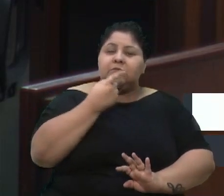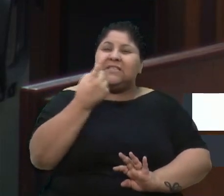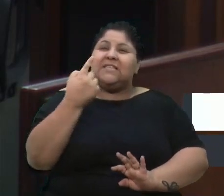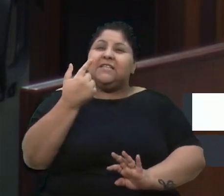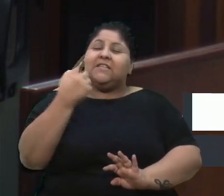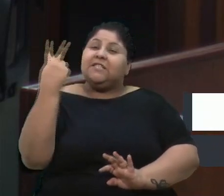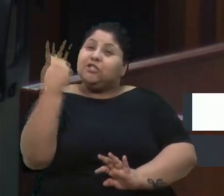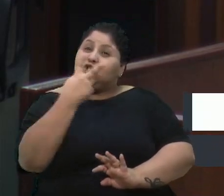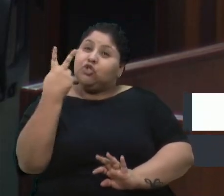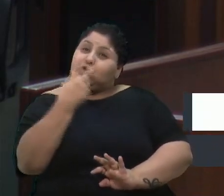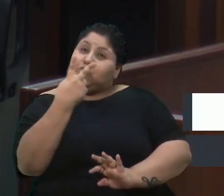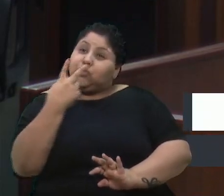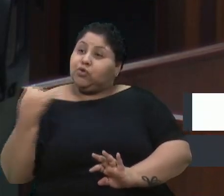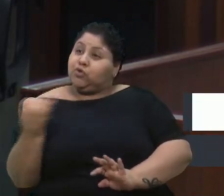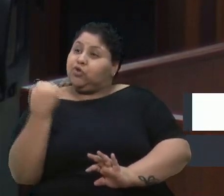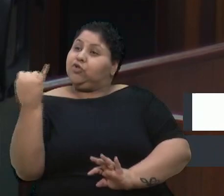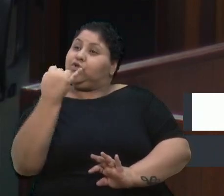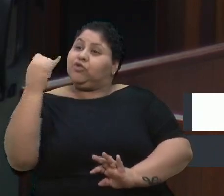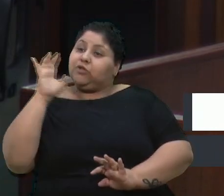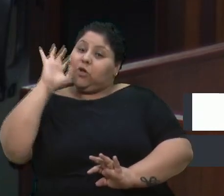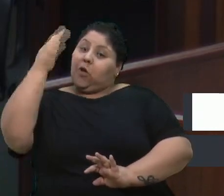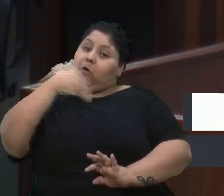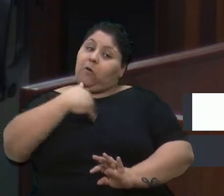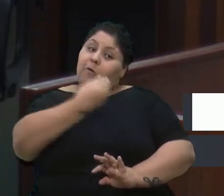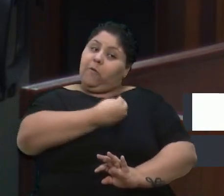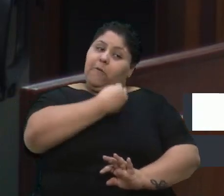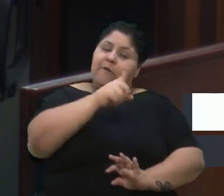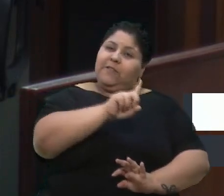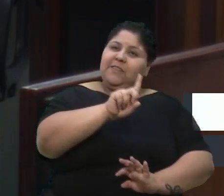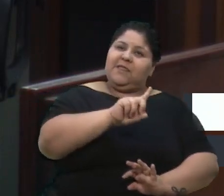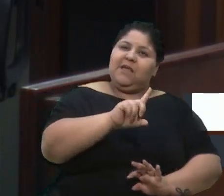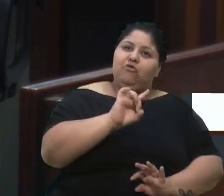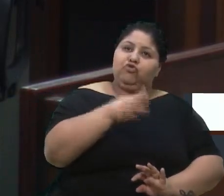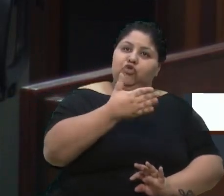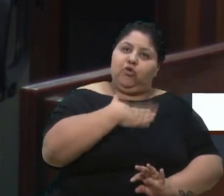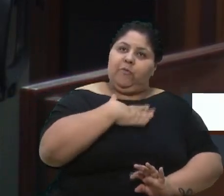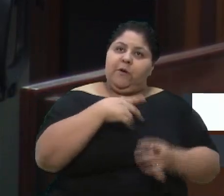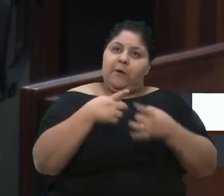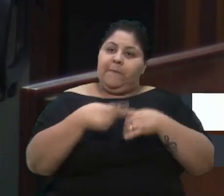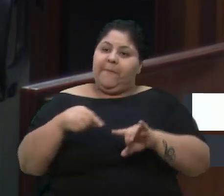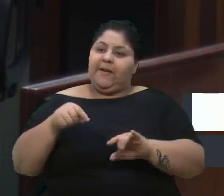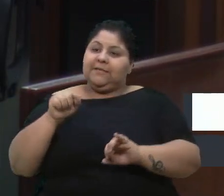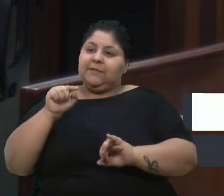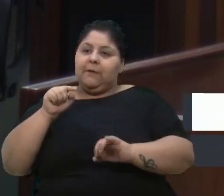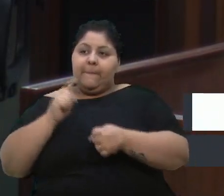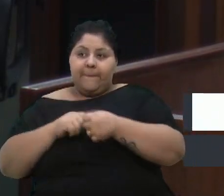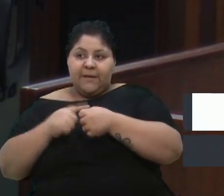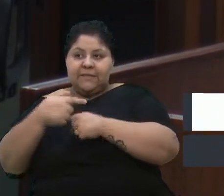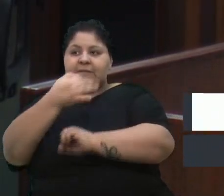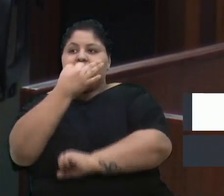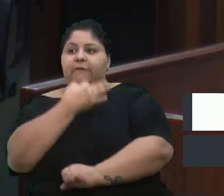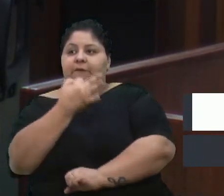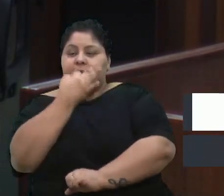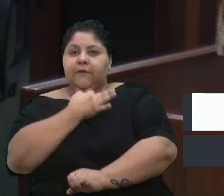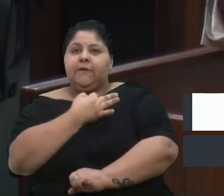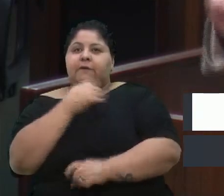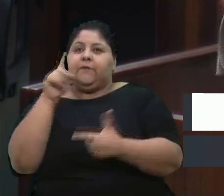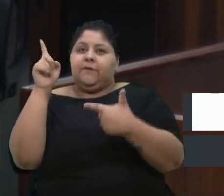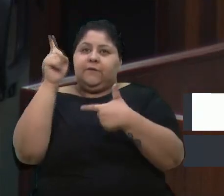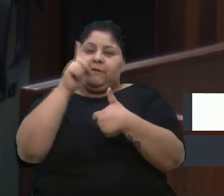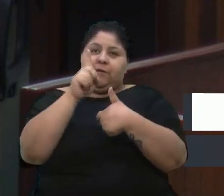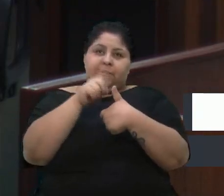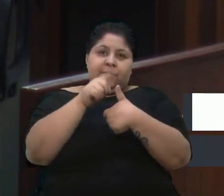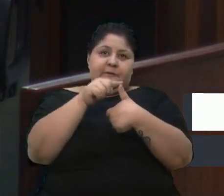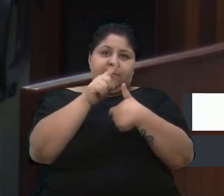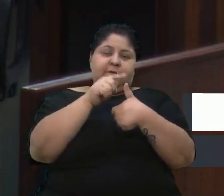coisas importantes que aconteceram, não só para mim, mas para a cidade de Caxias, que foram os dois